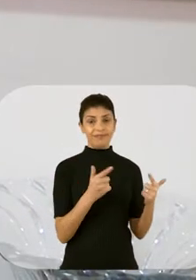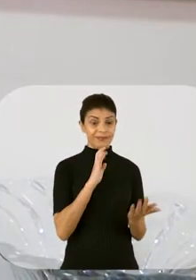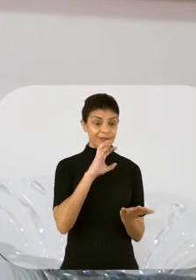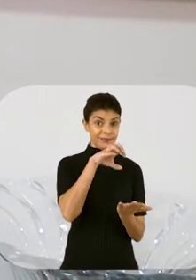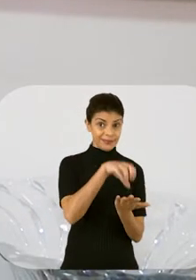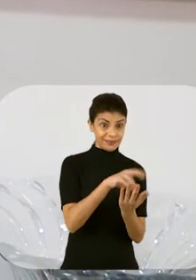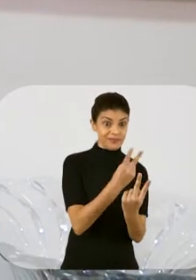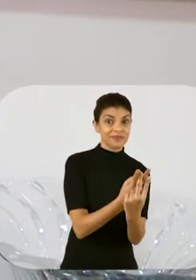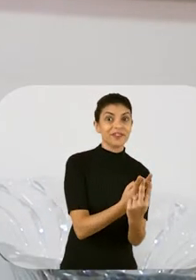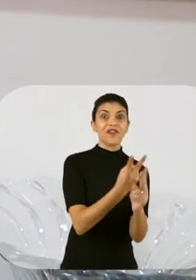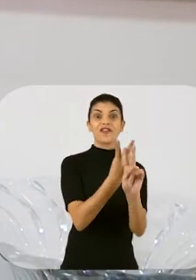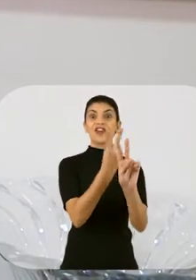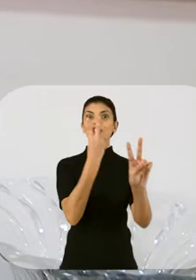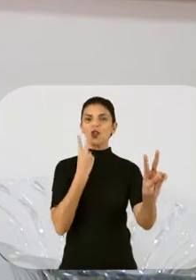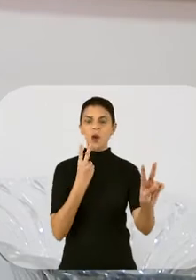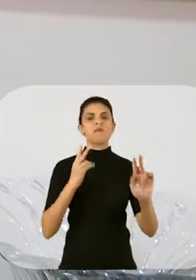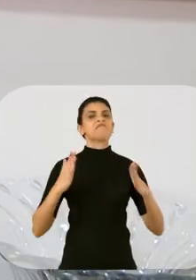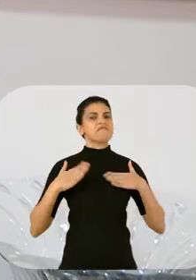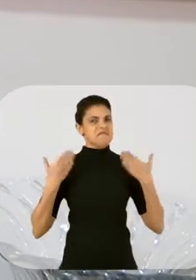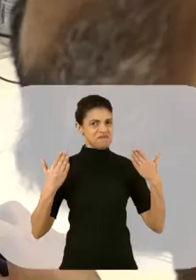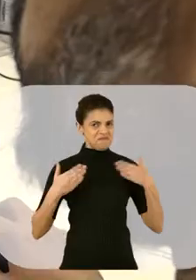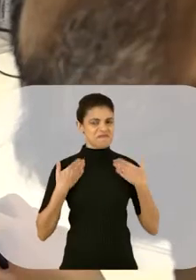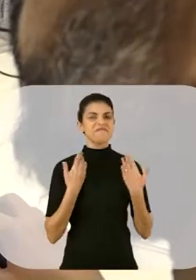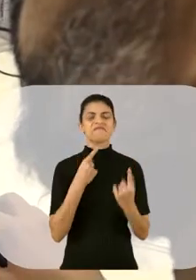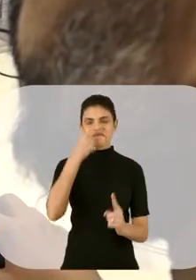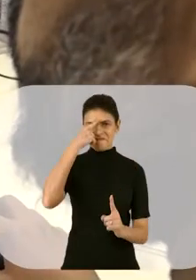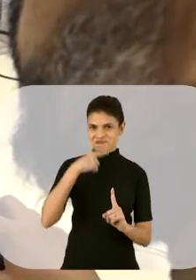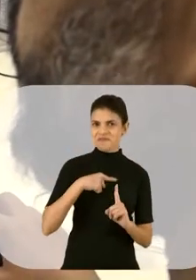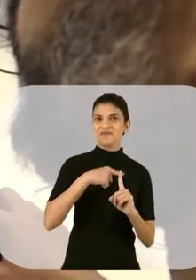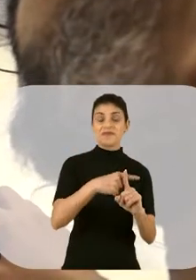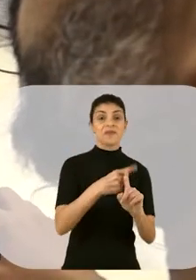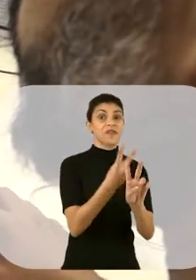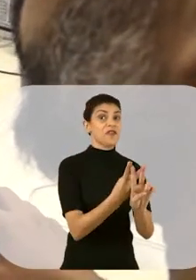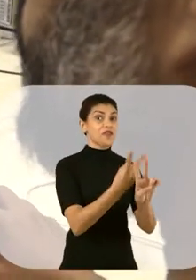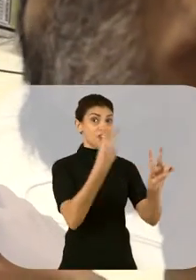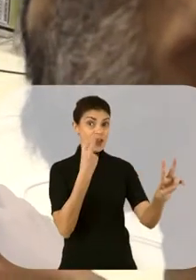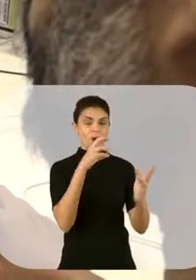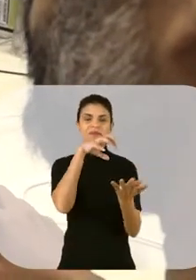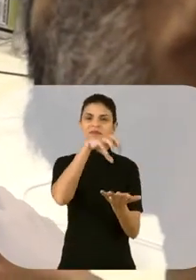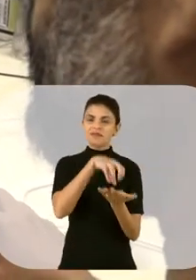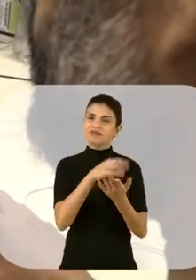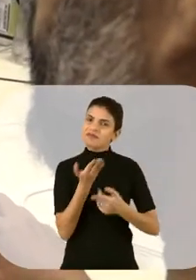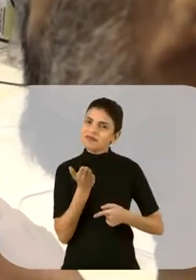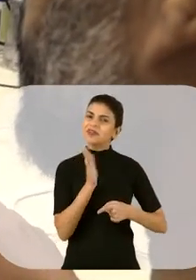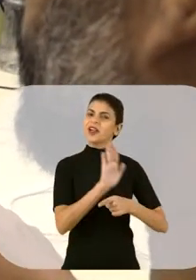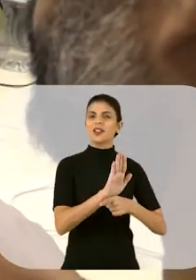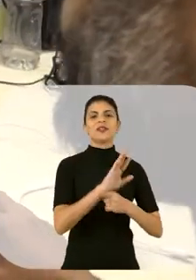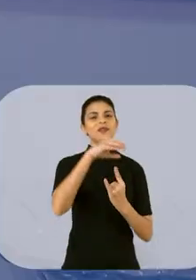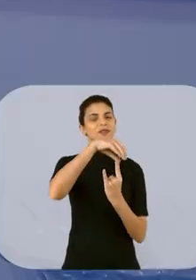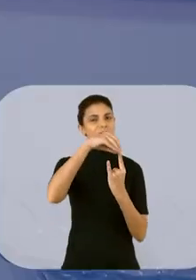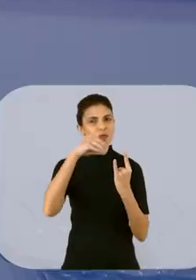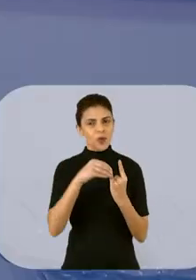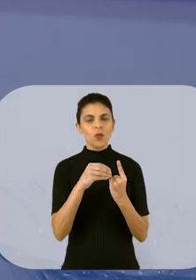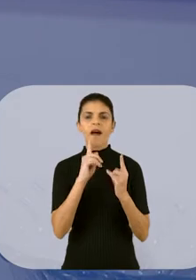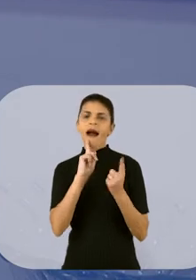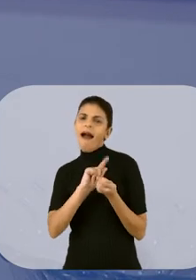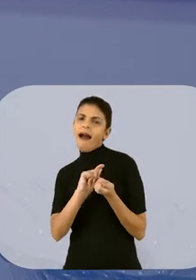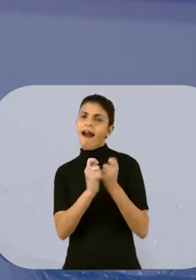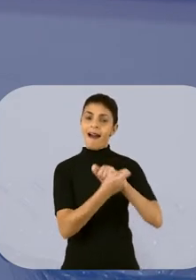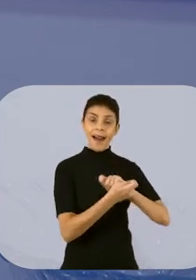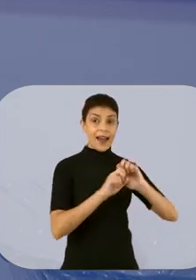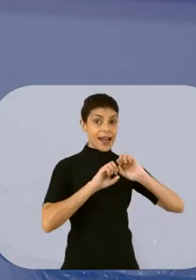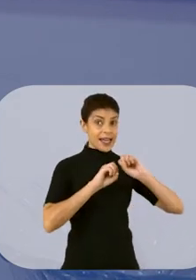aposta do campus virtual foi exitosa. O campus virtual vem, assim, auxiliando a instituição na